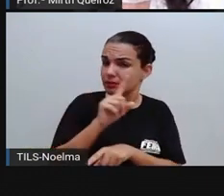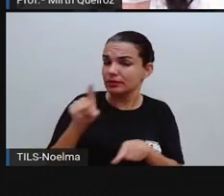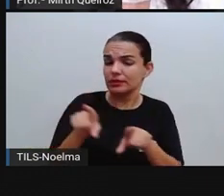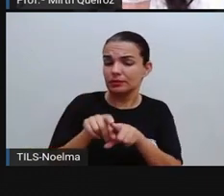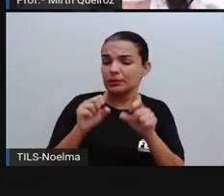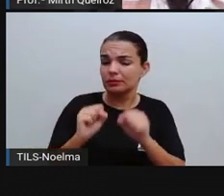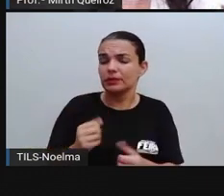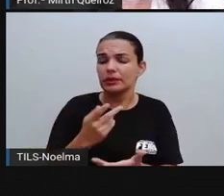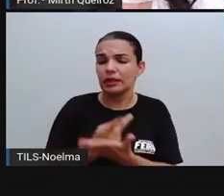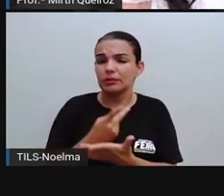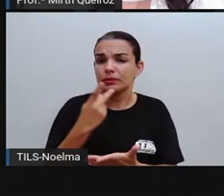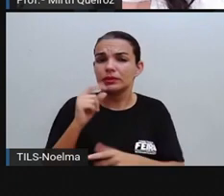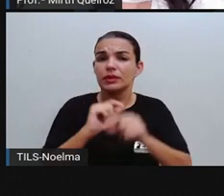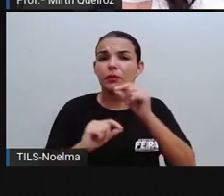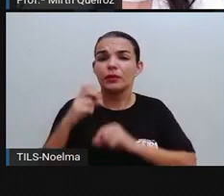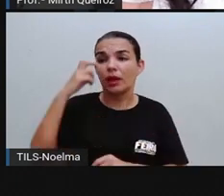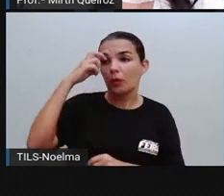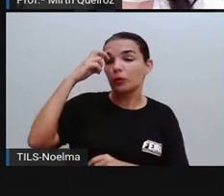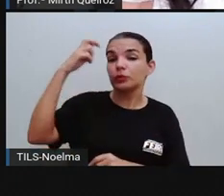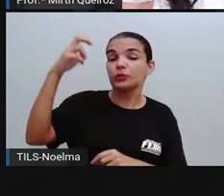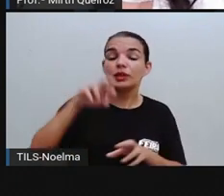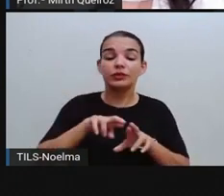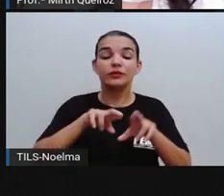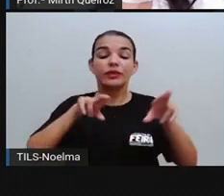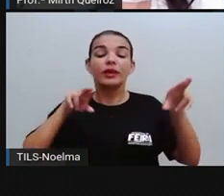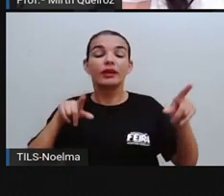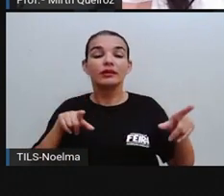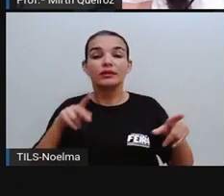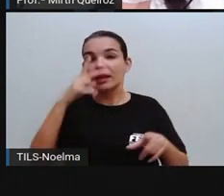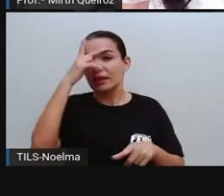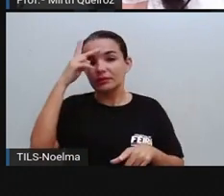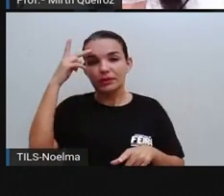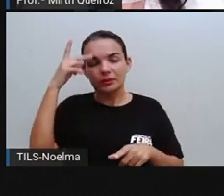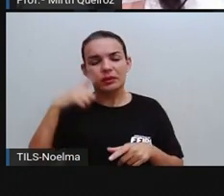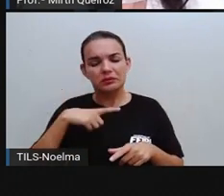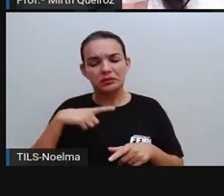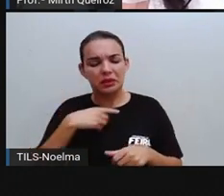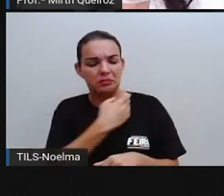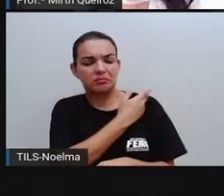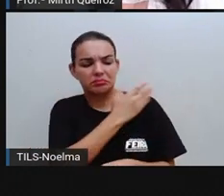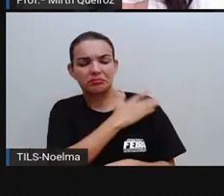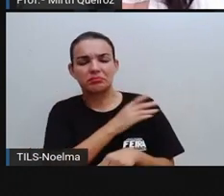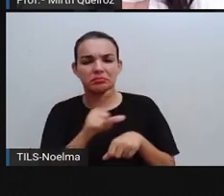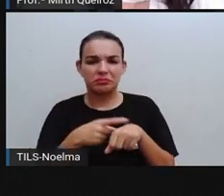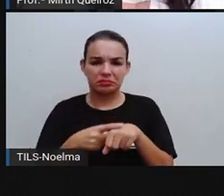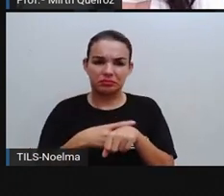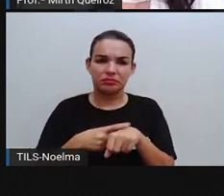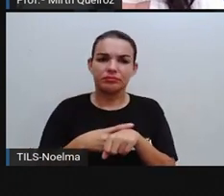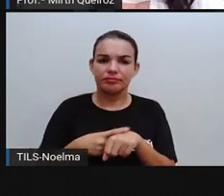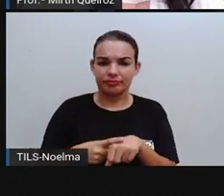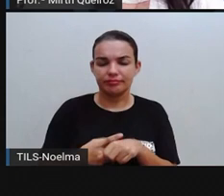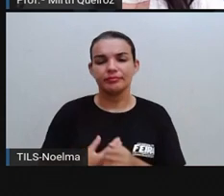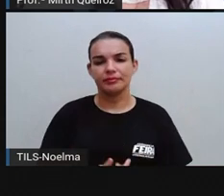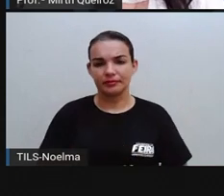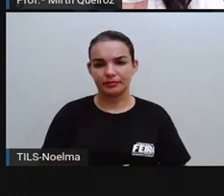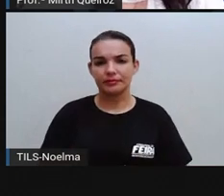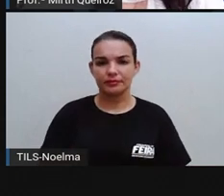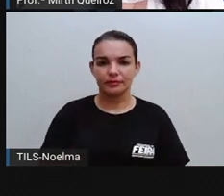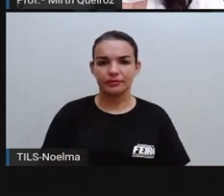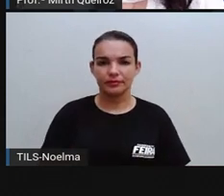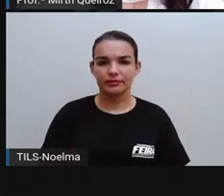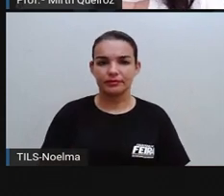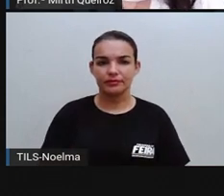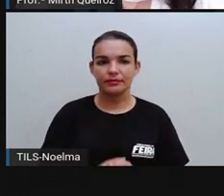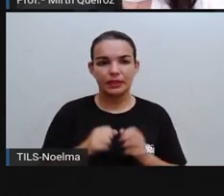Às vezes pode chegar alguém que é de uma cultura diferente e as pessoas cometerem, né? Praticarem aí esse racismo, certo?